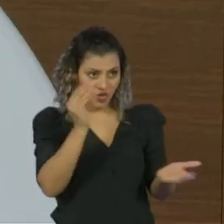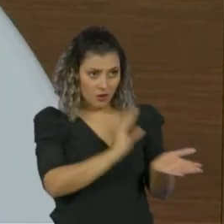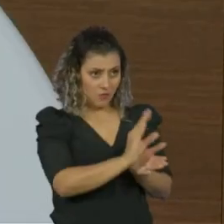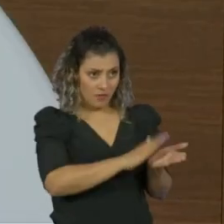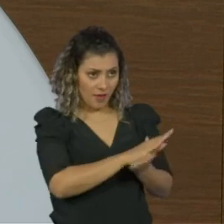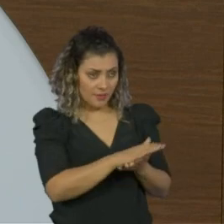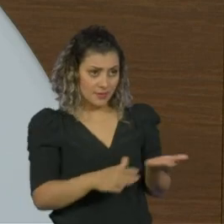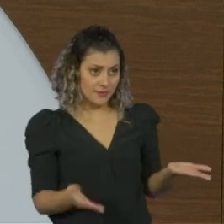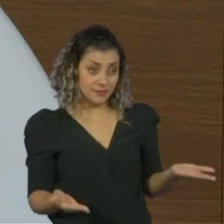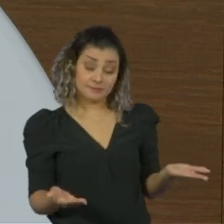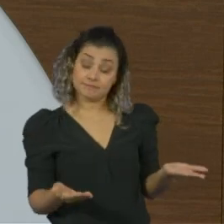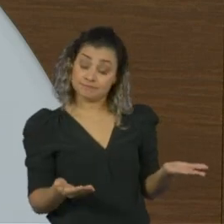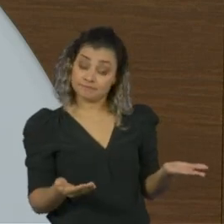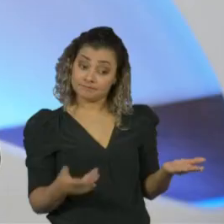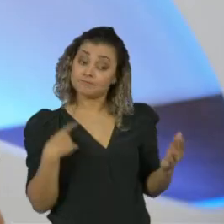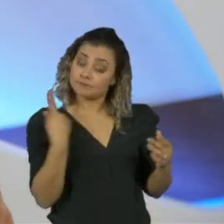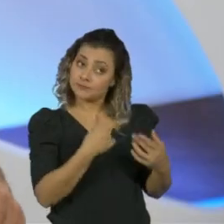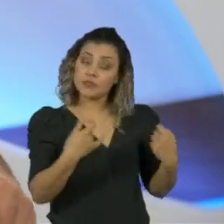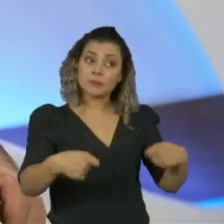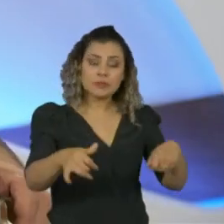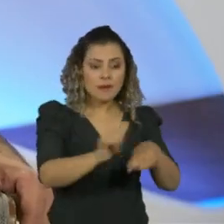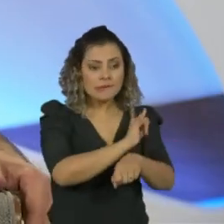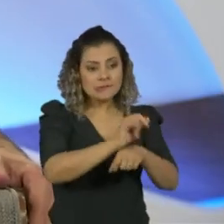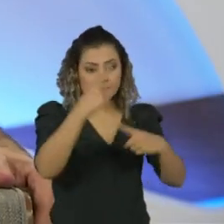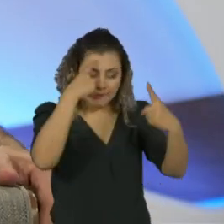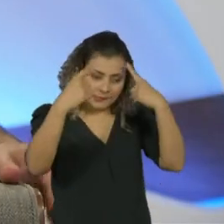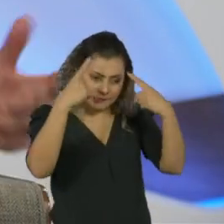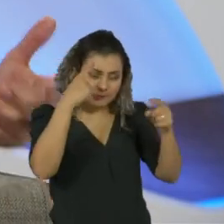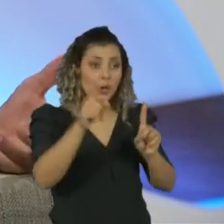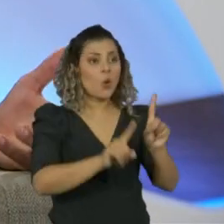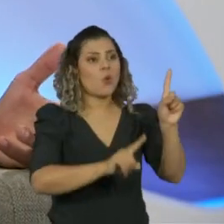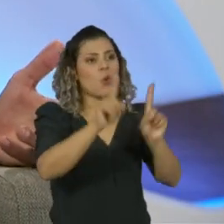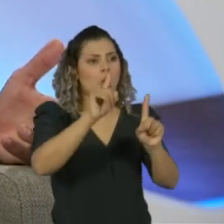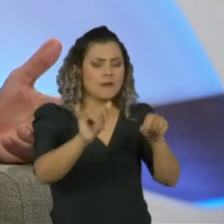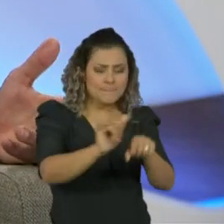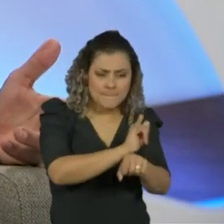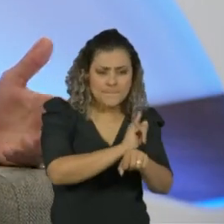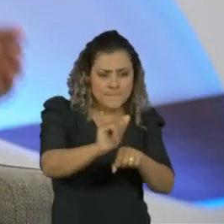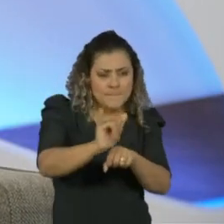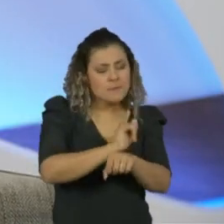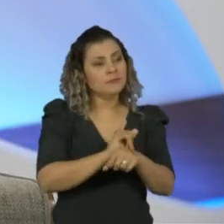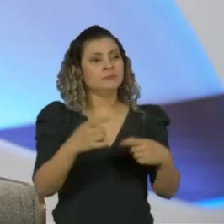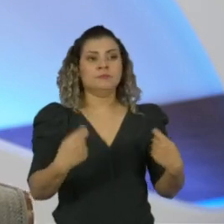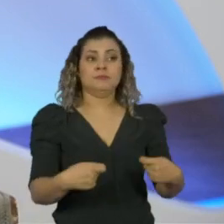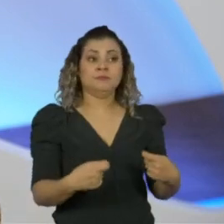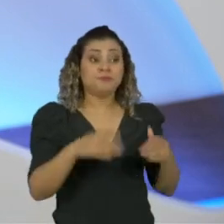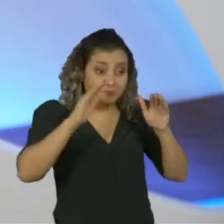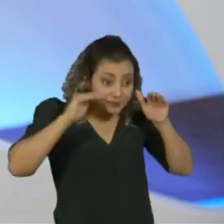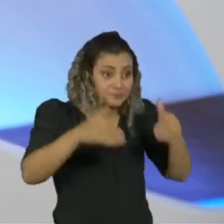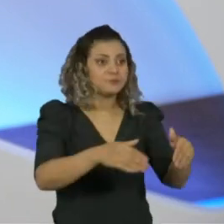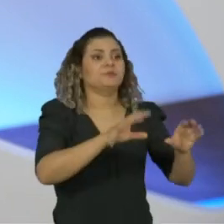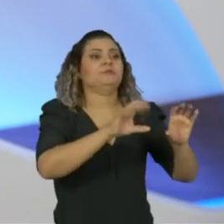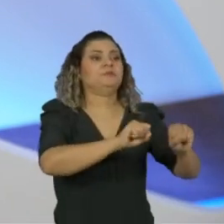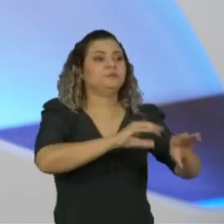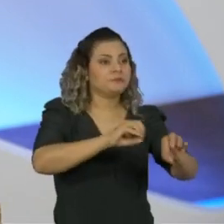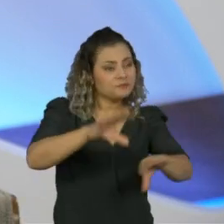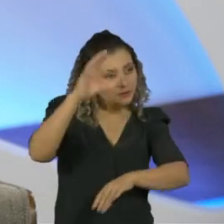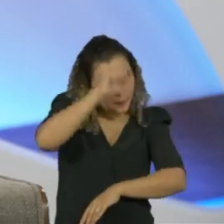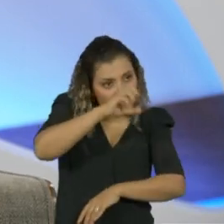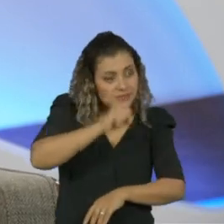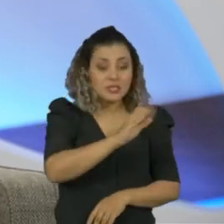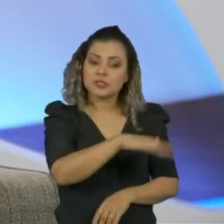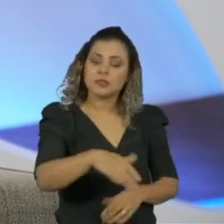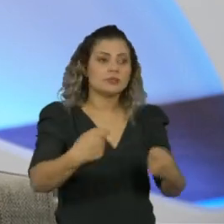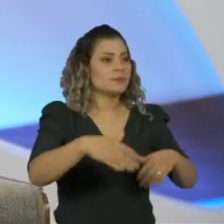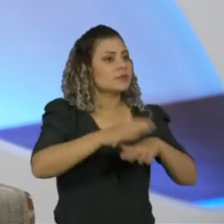Contudo, nós temos que... Ele criou uma dinâmica de concorrência lá boa. Olha, vamos focar na aprendizagem. Criançada tem que